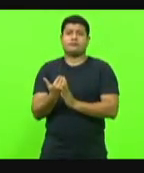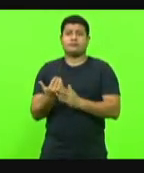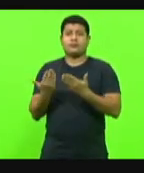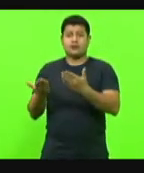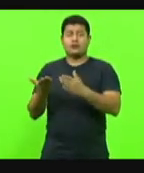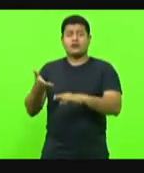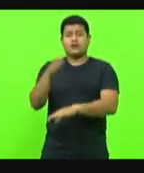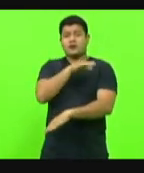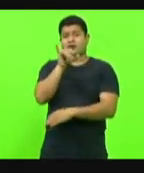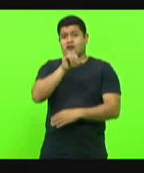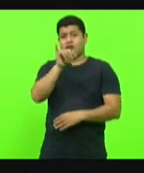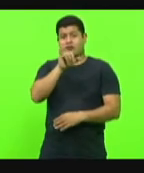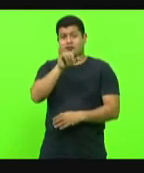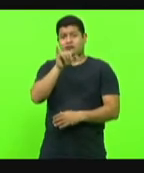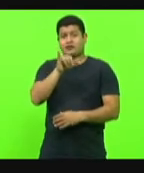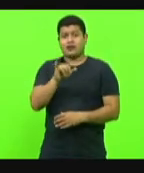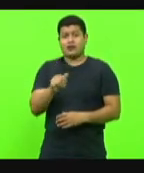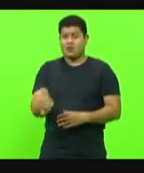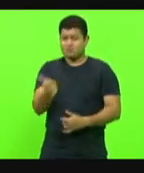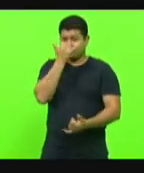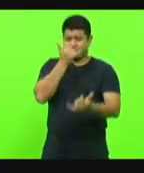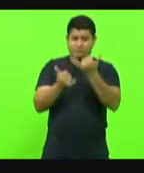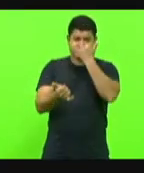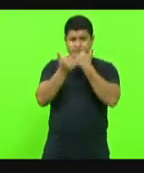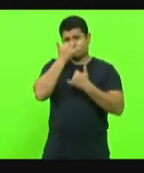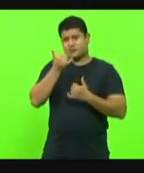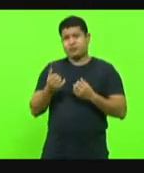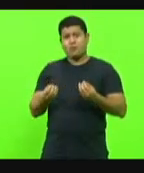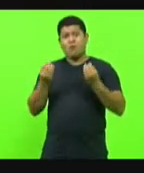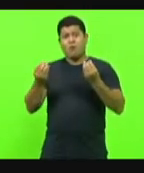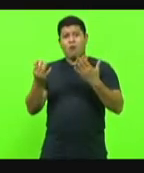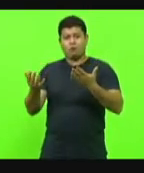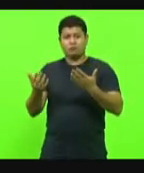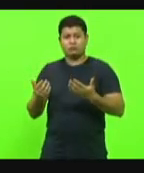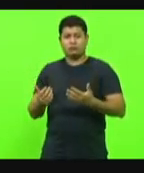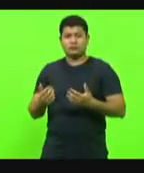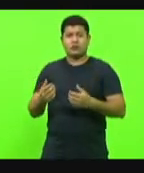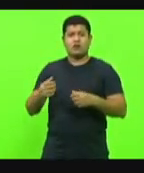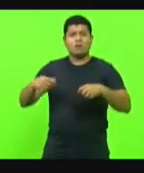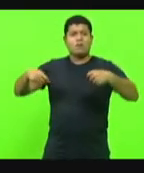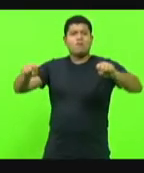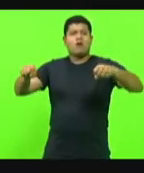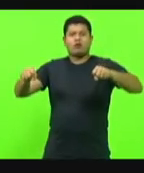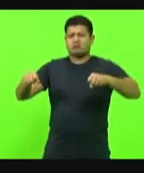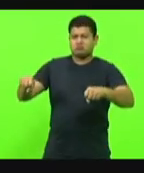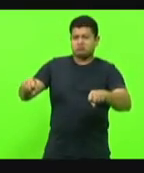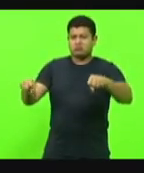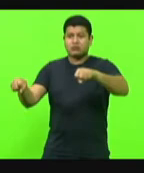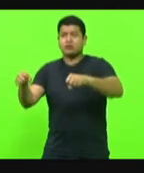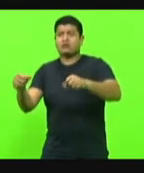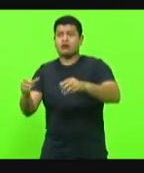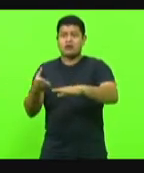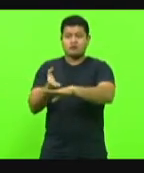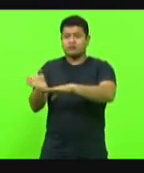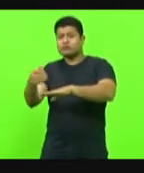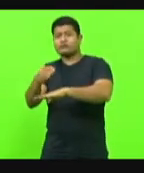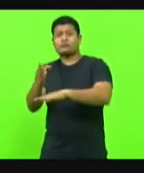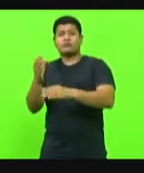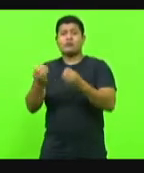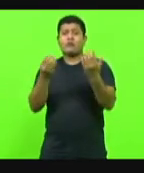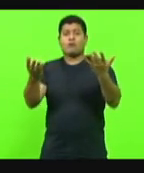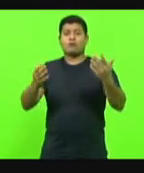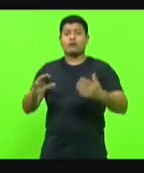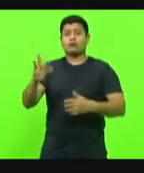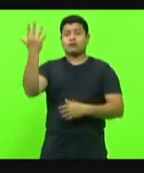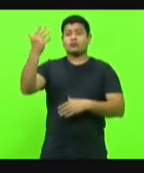Vale. É acidente em cima de acidente. Como é que uma motocicleta vai passar por essas crateras? Aí o que que acontece?